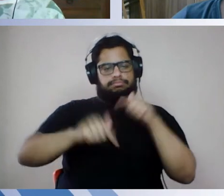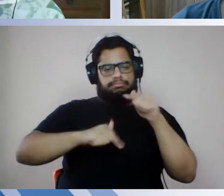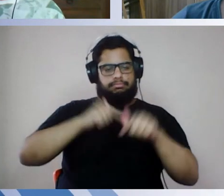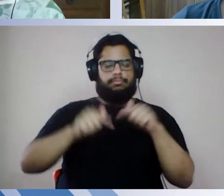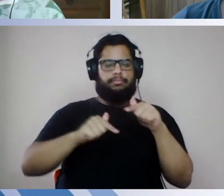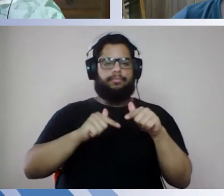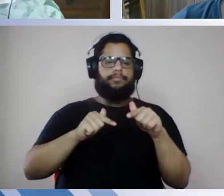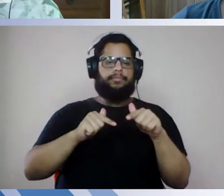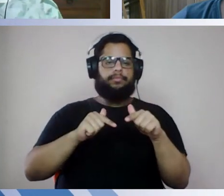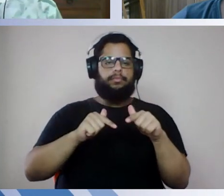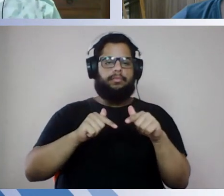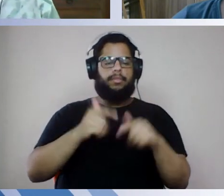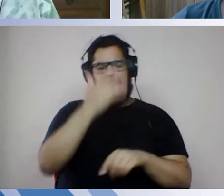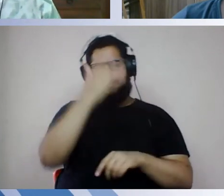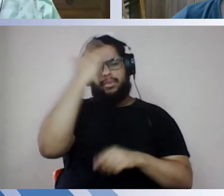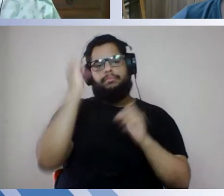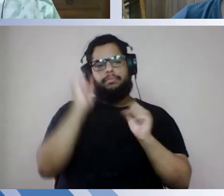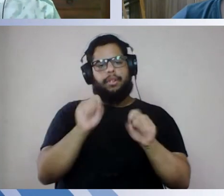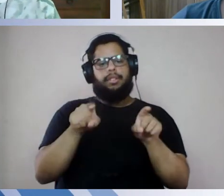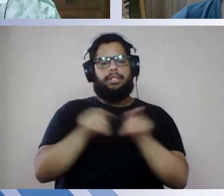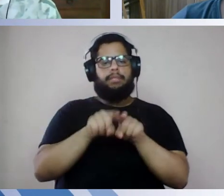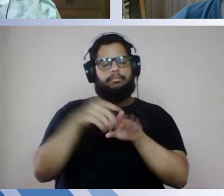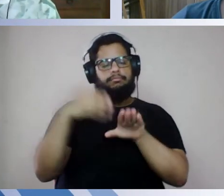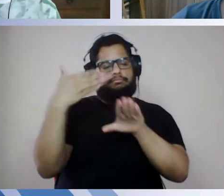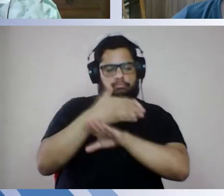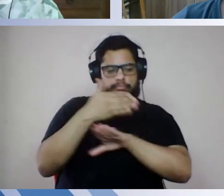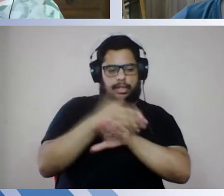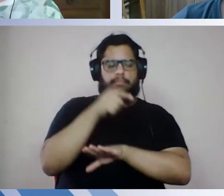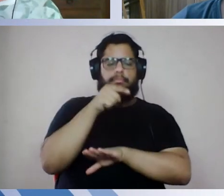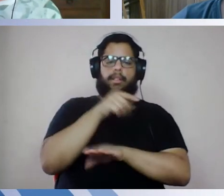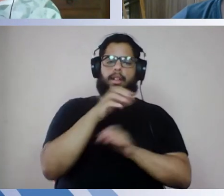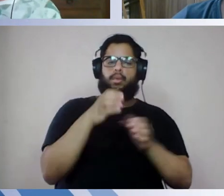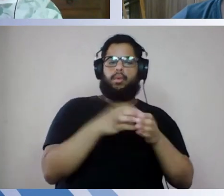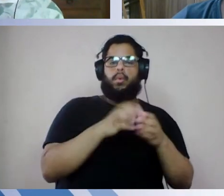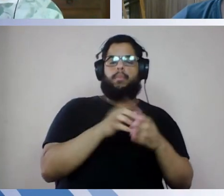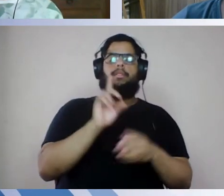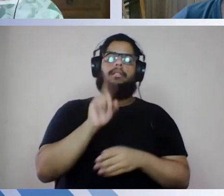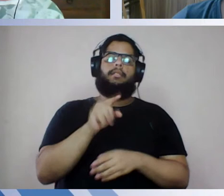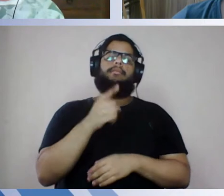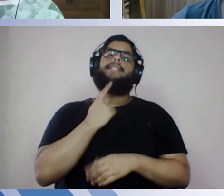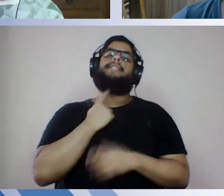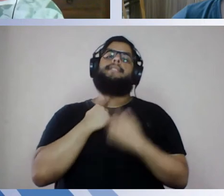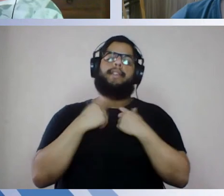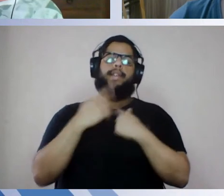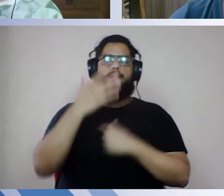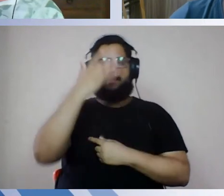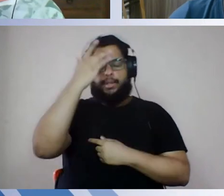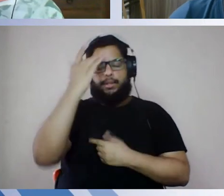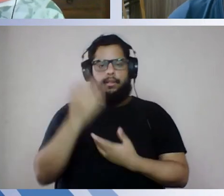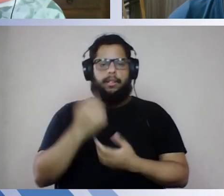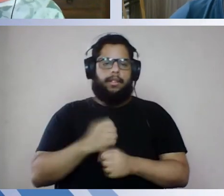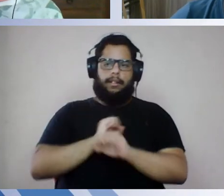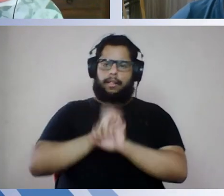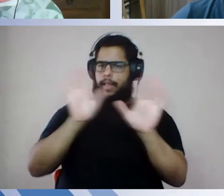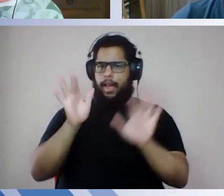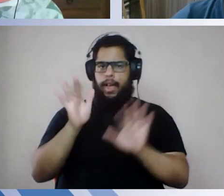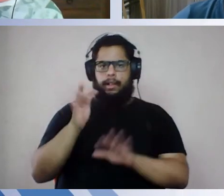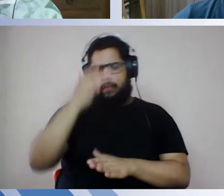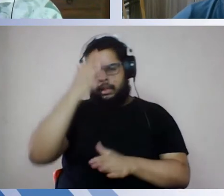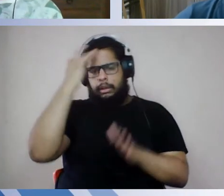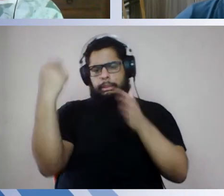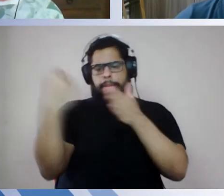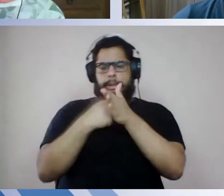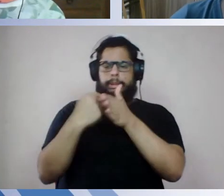que as pessoas possam ter uma participação mais efetiva, como é o desejo delas, né, ficou muito claro pela quantidade de perguntas que